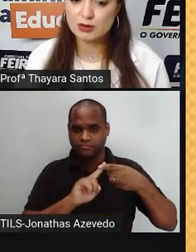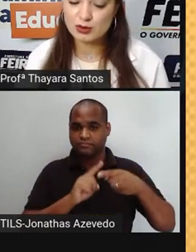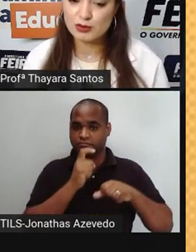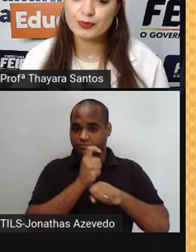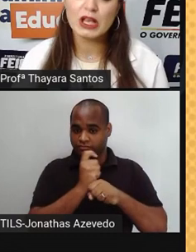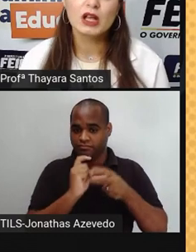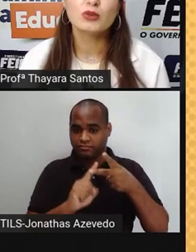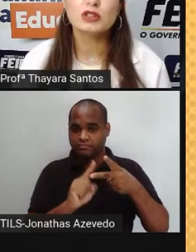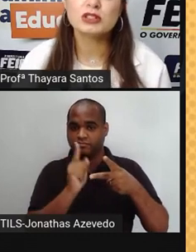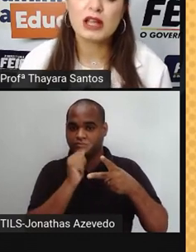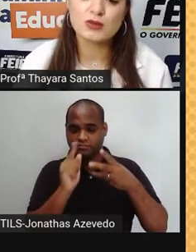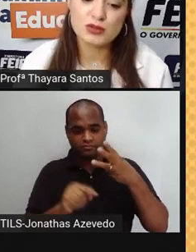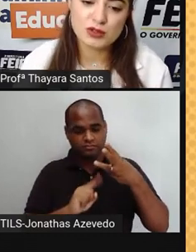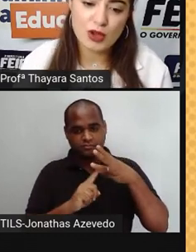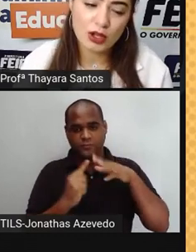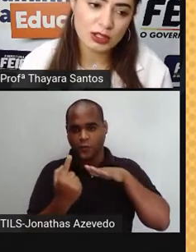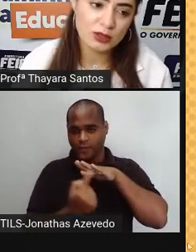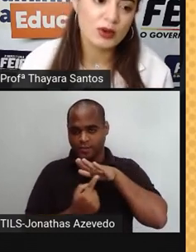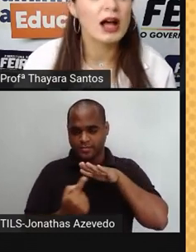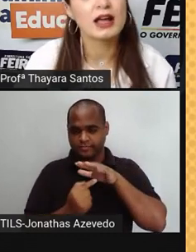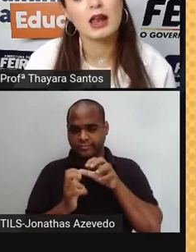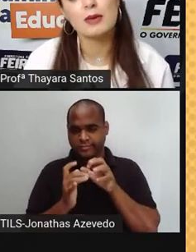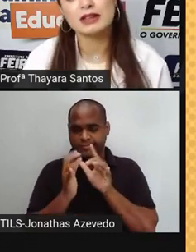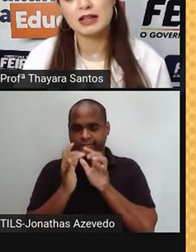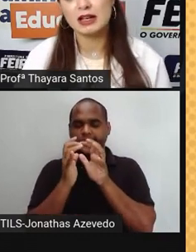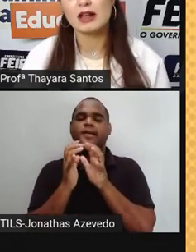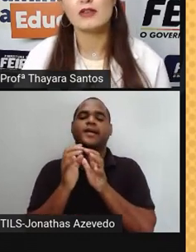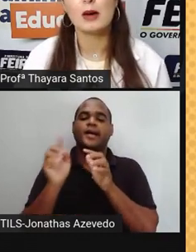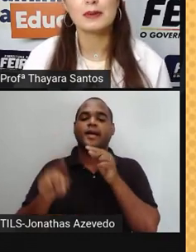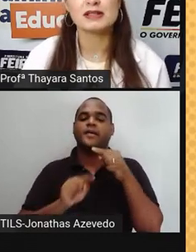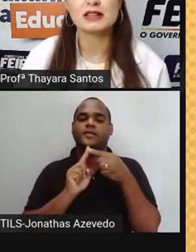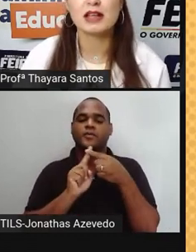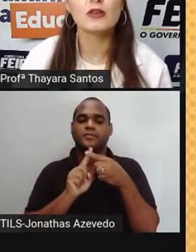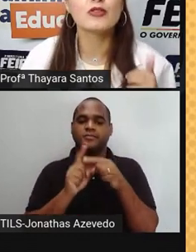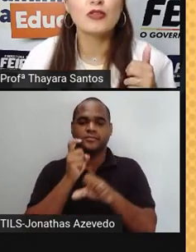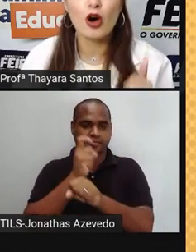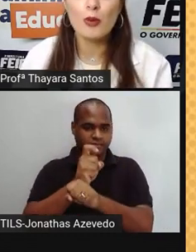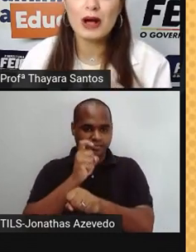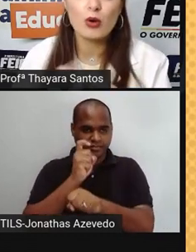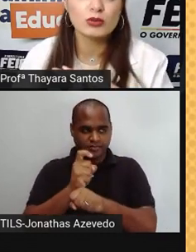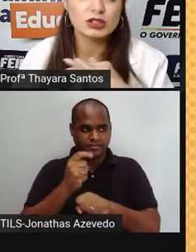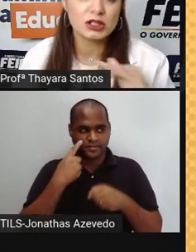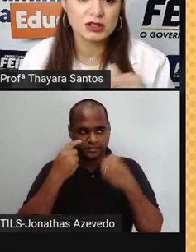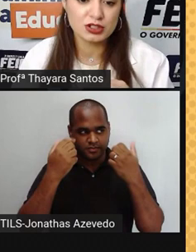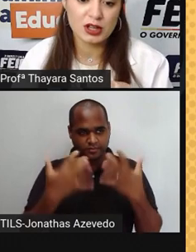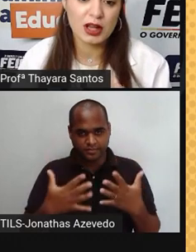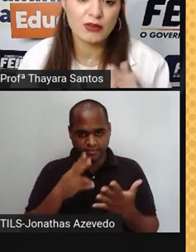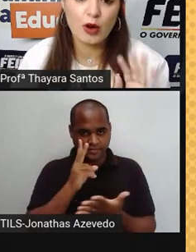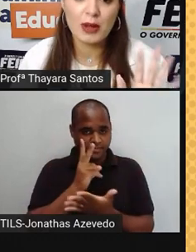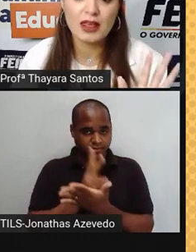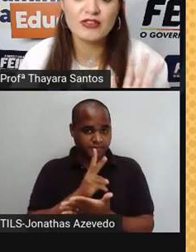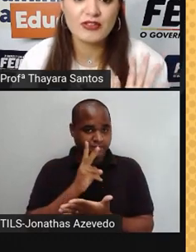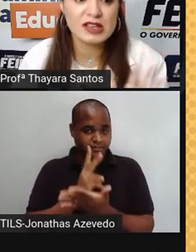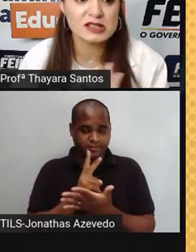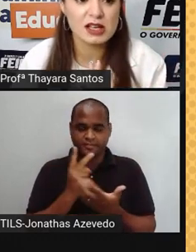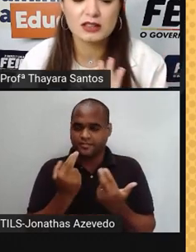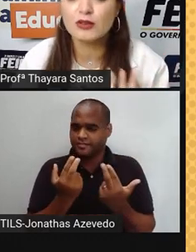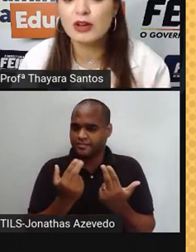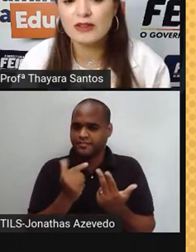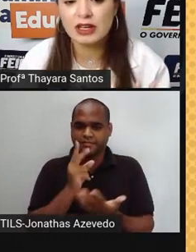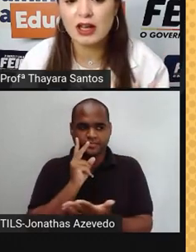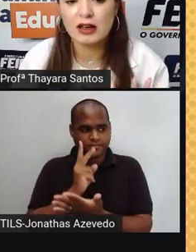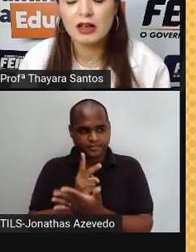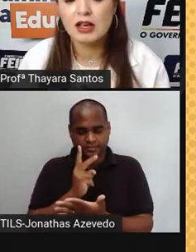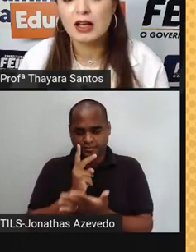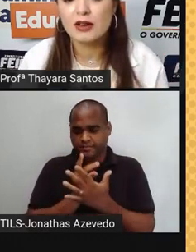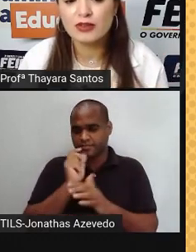líquido e o gasoso. No estado sólido, aquela matéria vai apresentar forma constante. A forma é fixa, ela